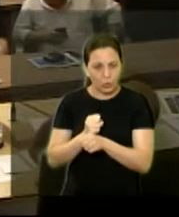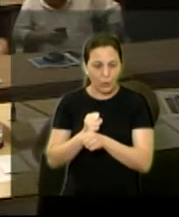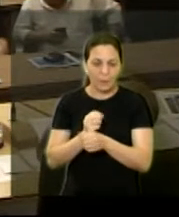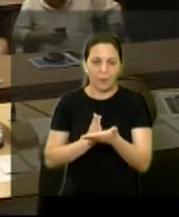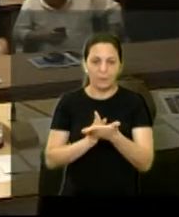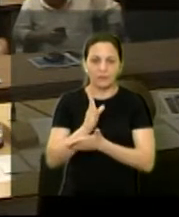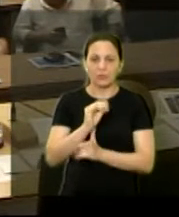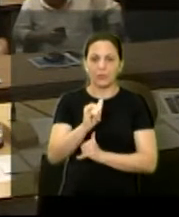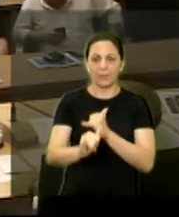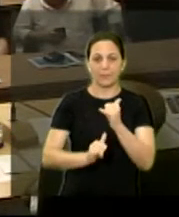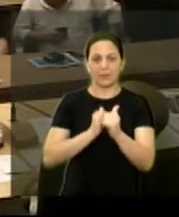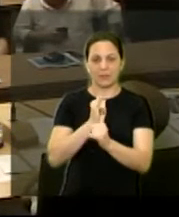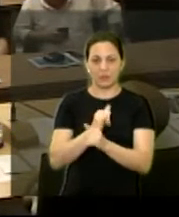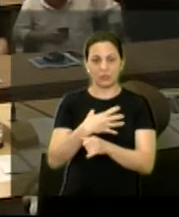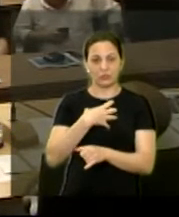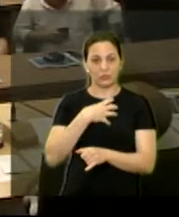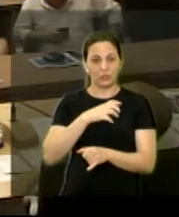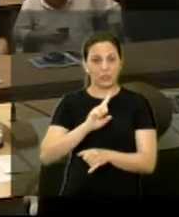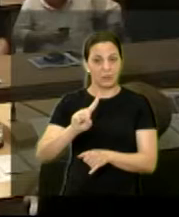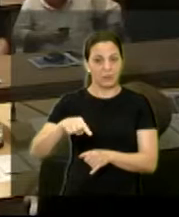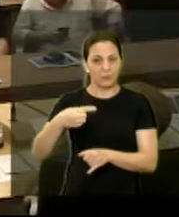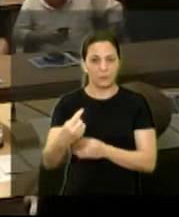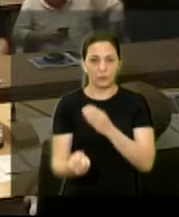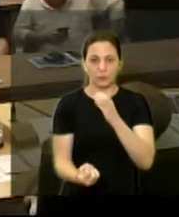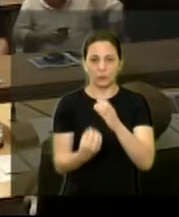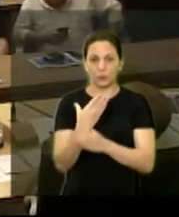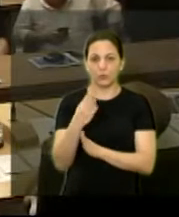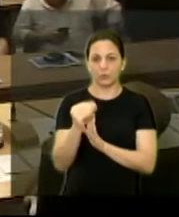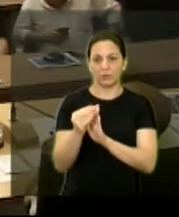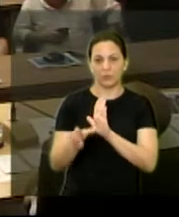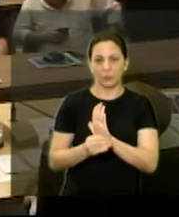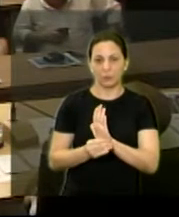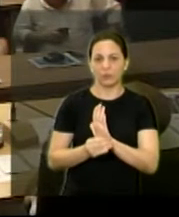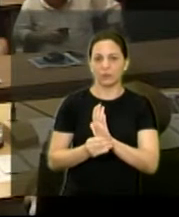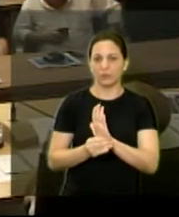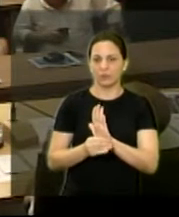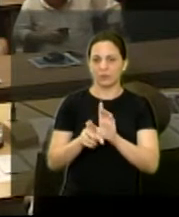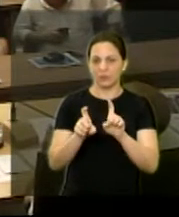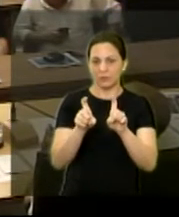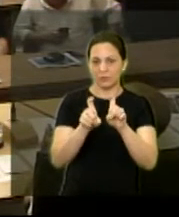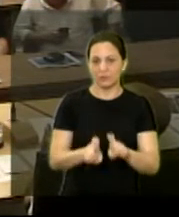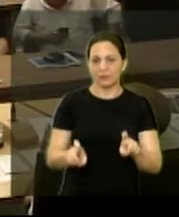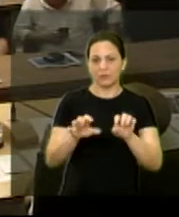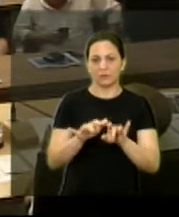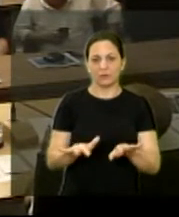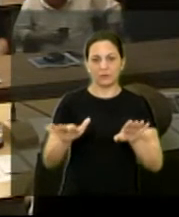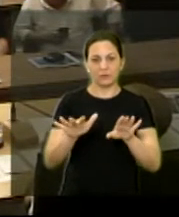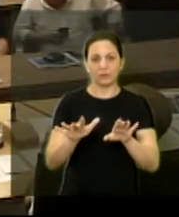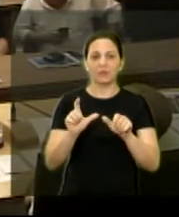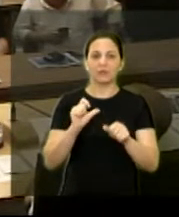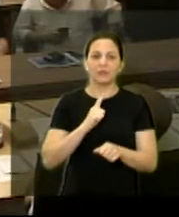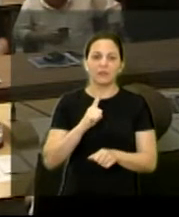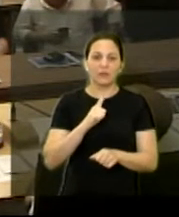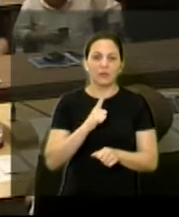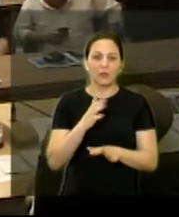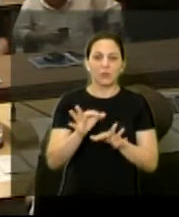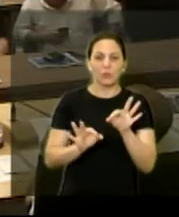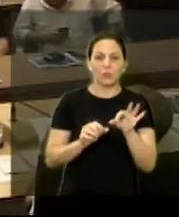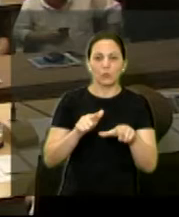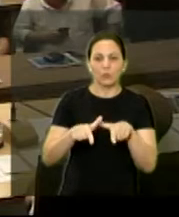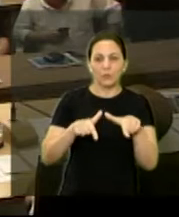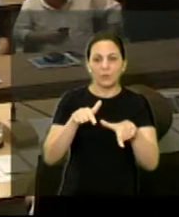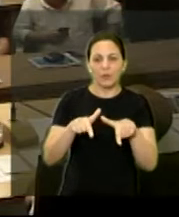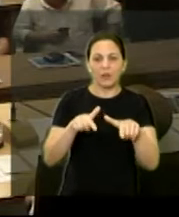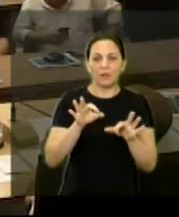online após a implantação desse primeiro sistema vai ser feito todo um trabalho